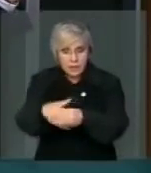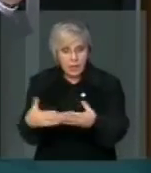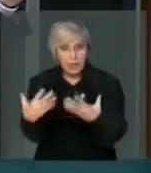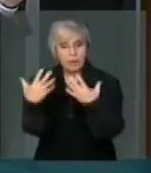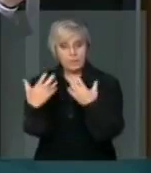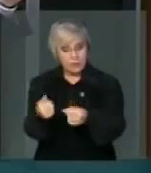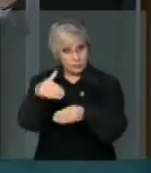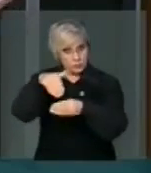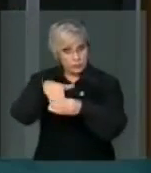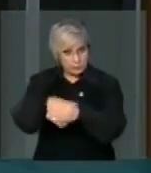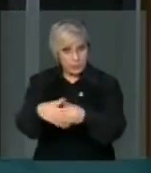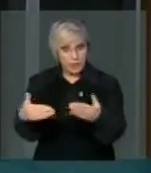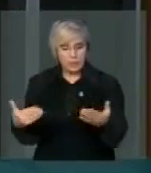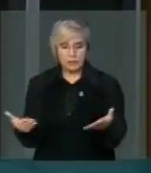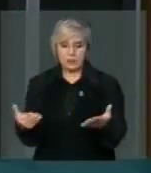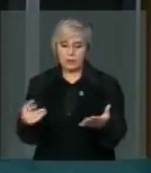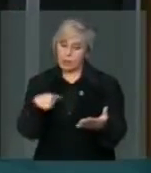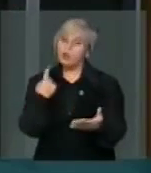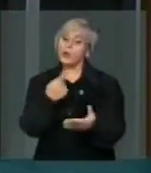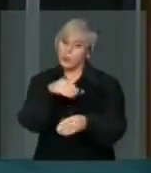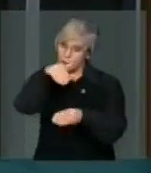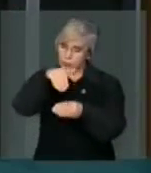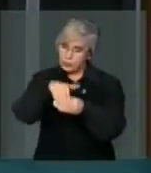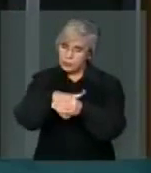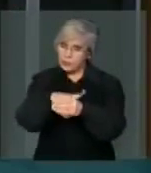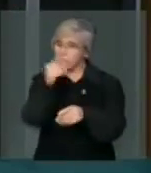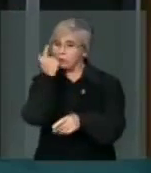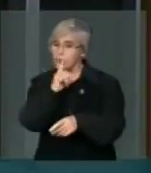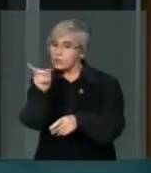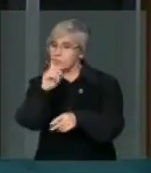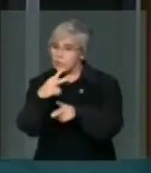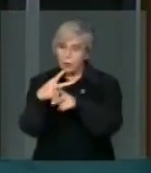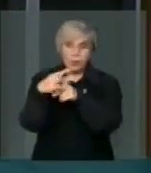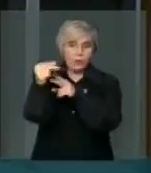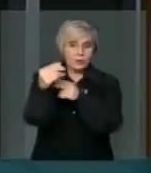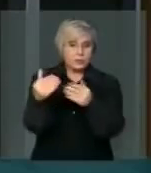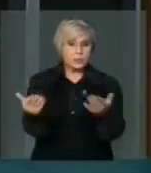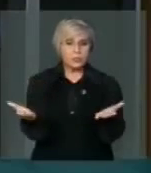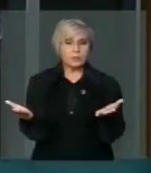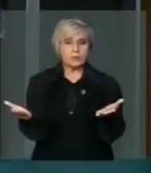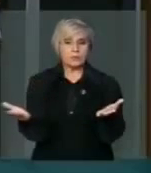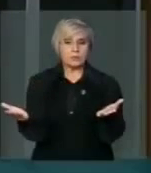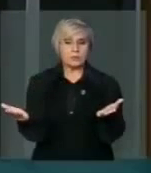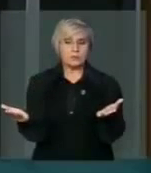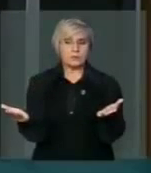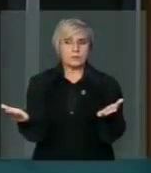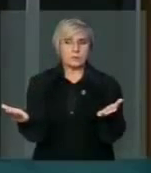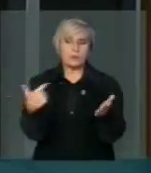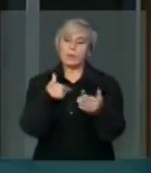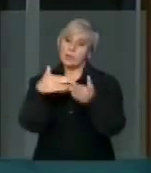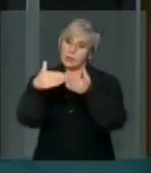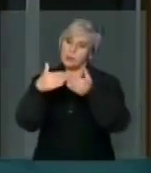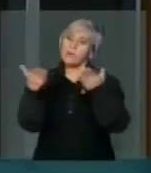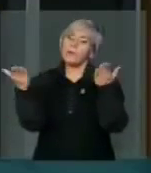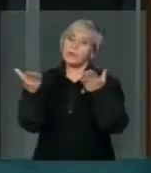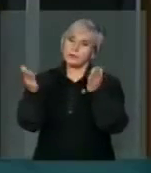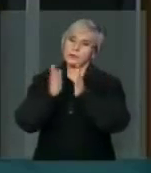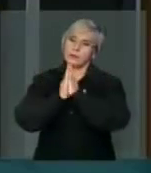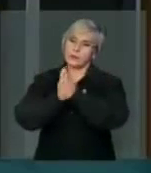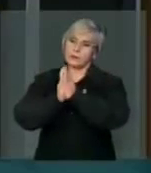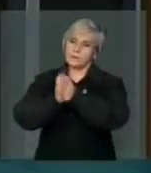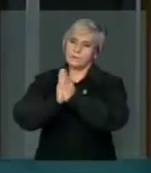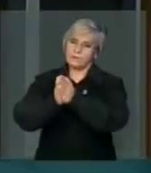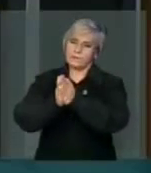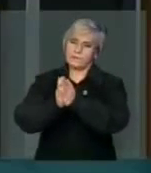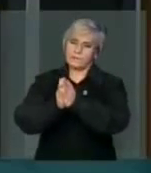Vamos ao voto. Nós fomos ao voto, não alcançou um número regimental. O que eu peço aqui agora, presidente,